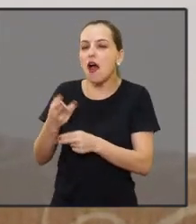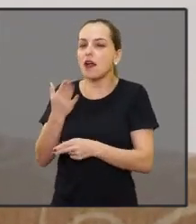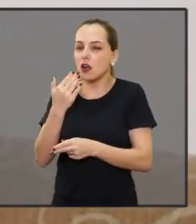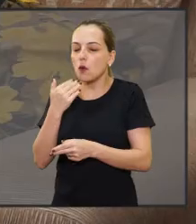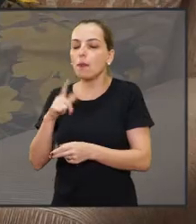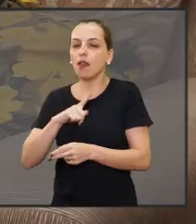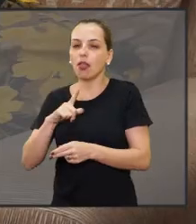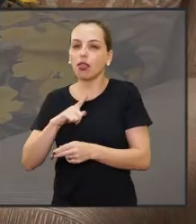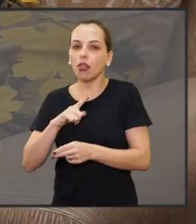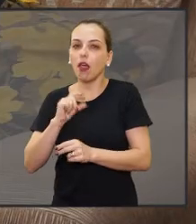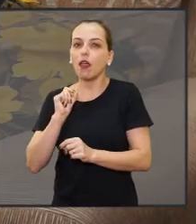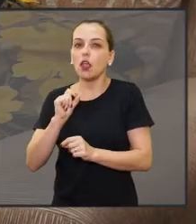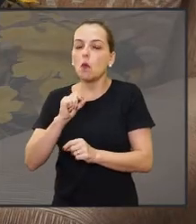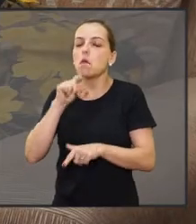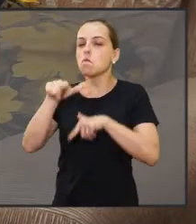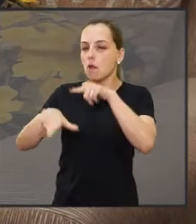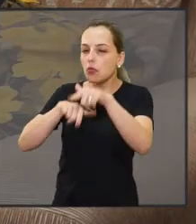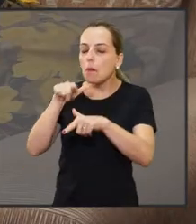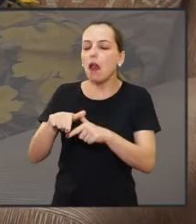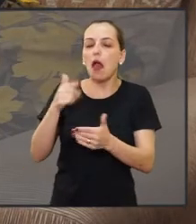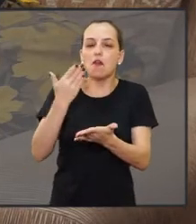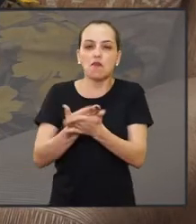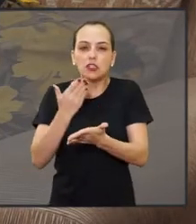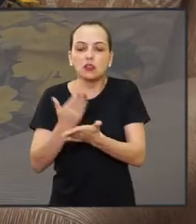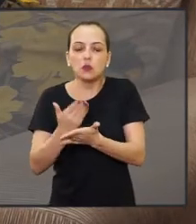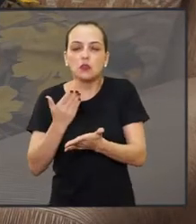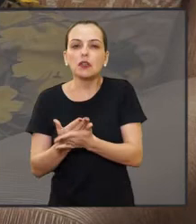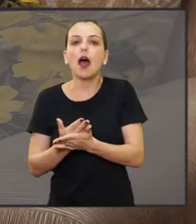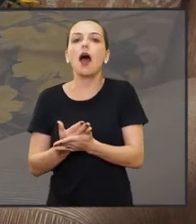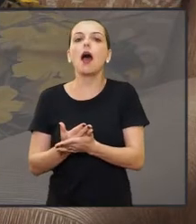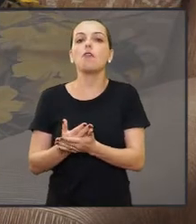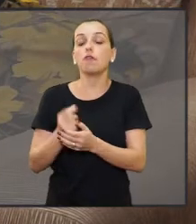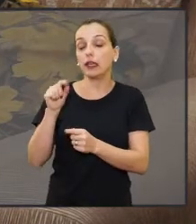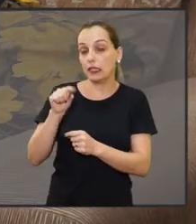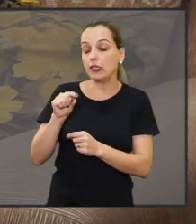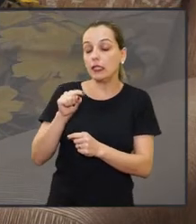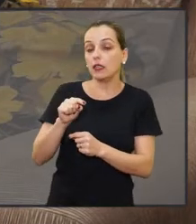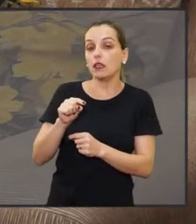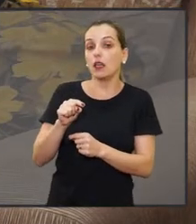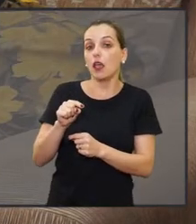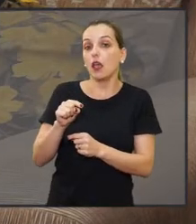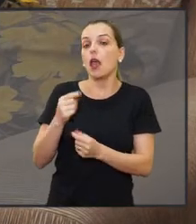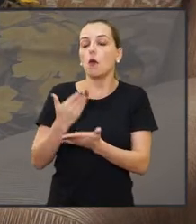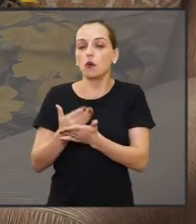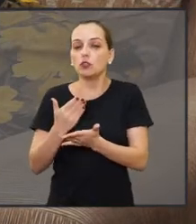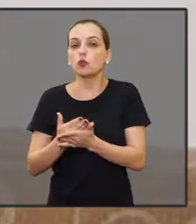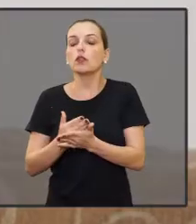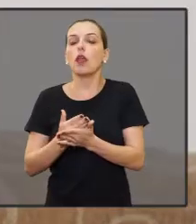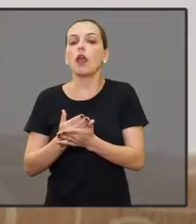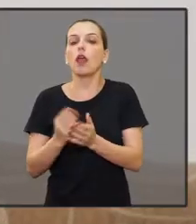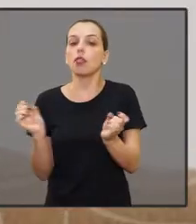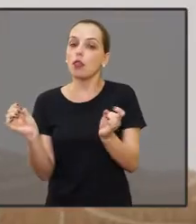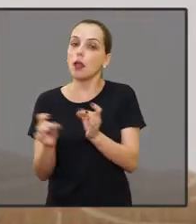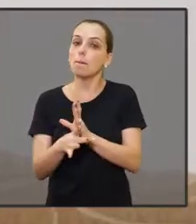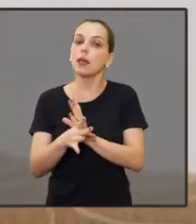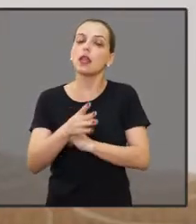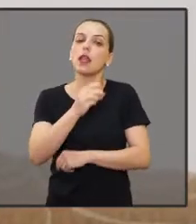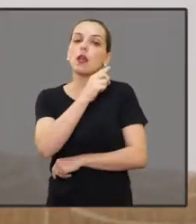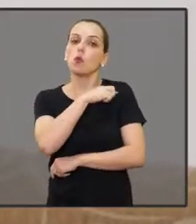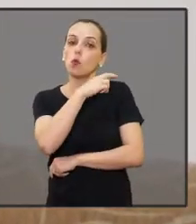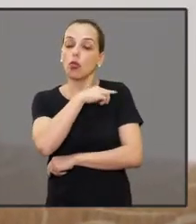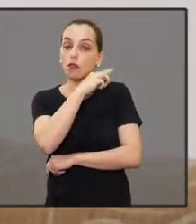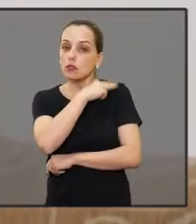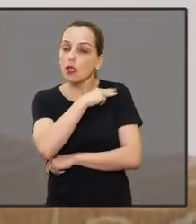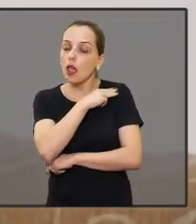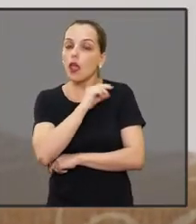bom. Pelo menos tinha o que fazer. Trabalhava o dia inteiro, estudava, porque eu estudei aqui no CR, eu terminei o terceiro